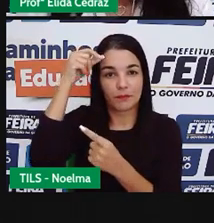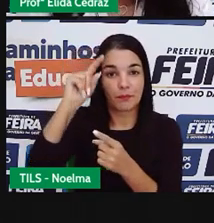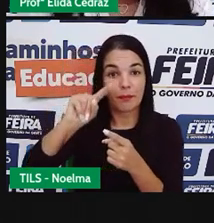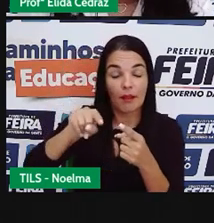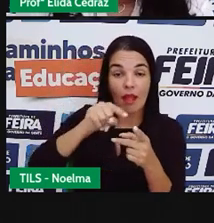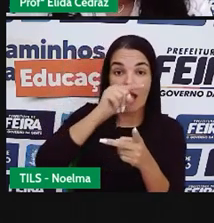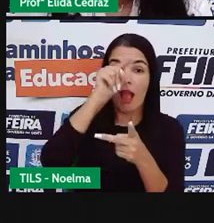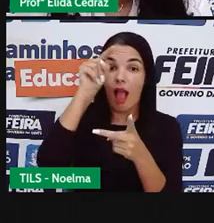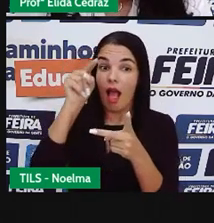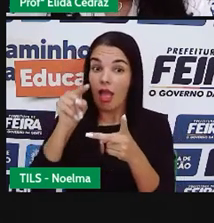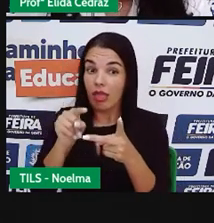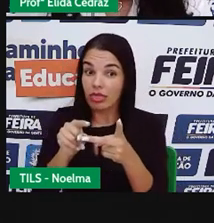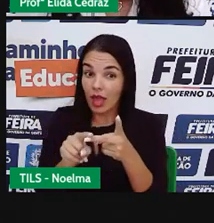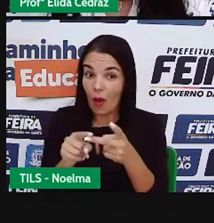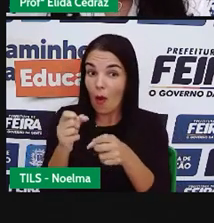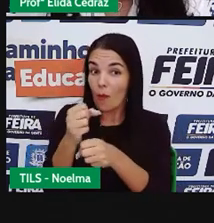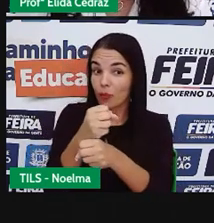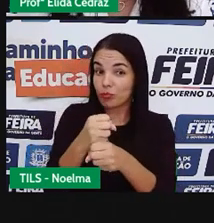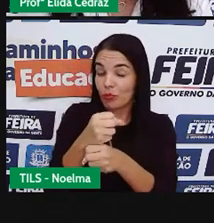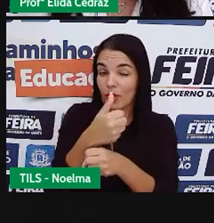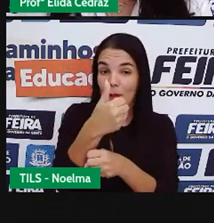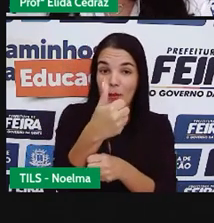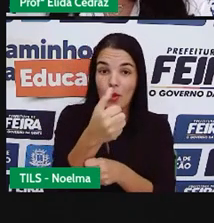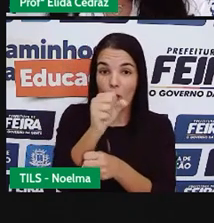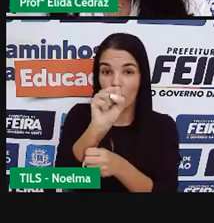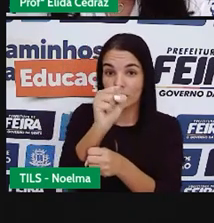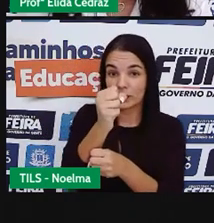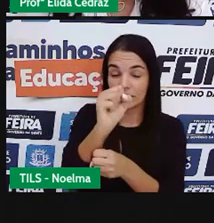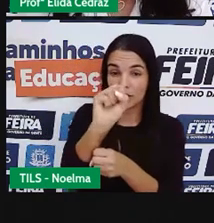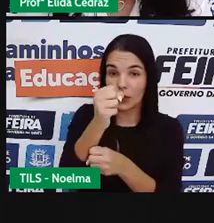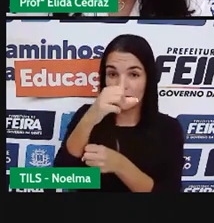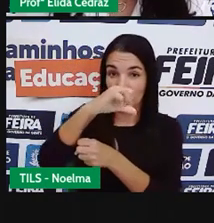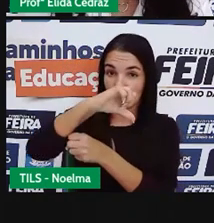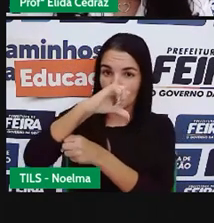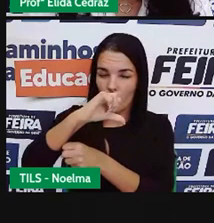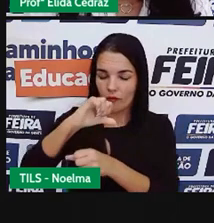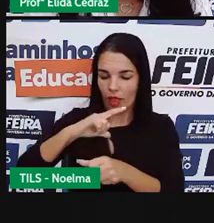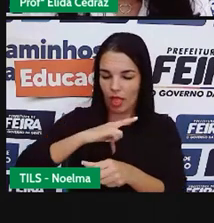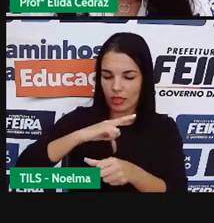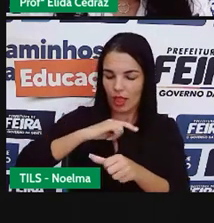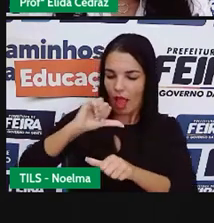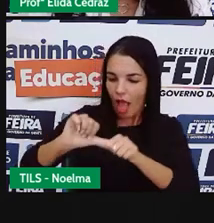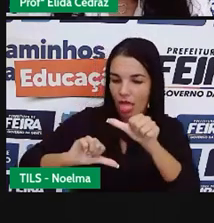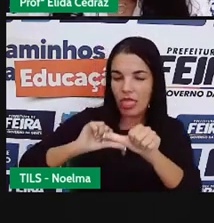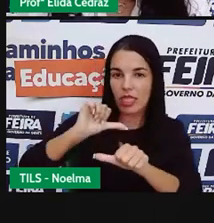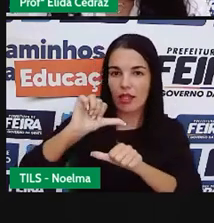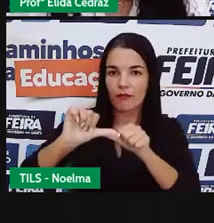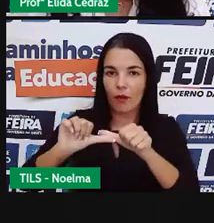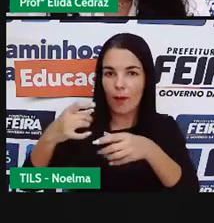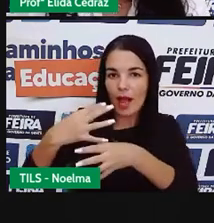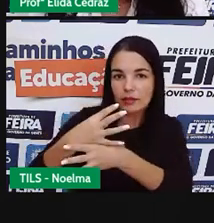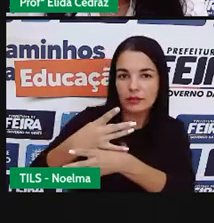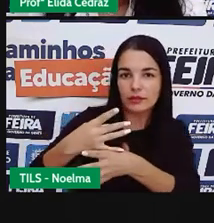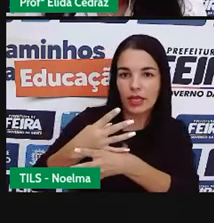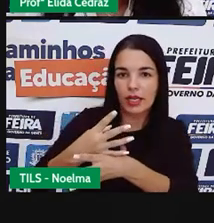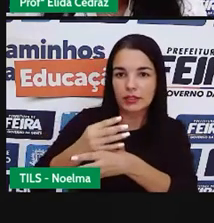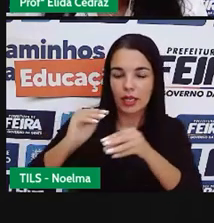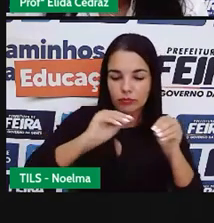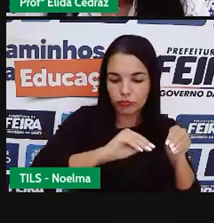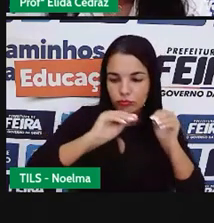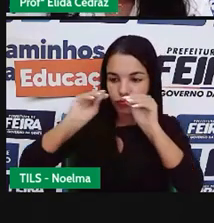partir de 1889, houve reformas na política e as cidades passaram a ser